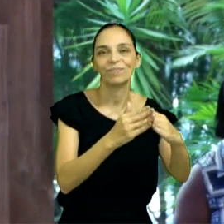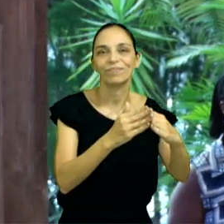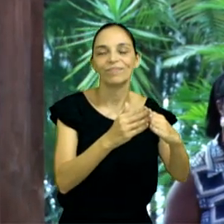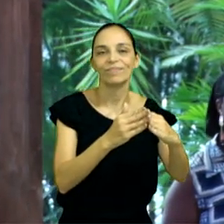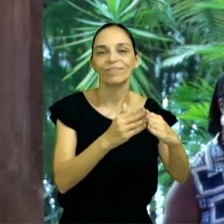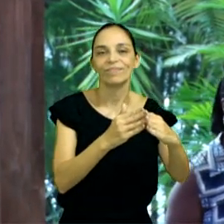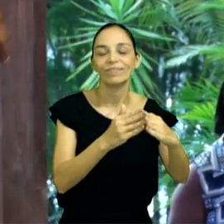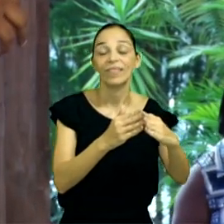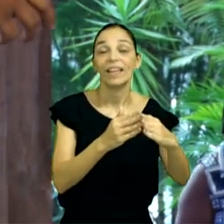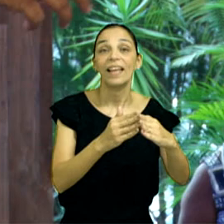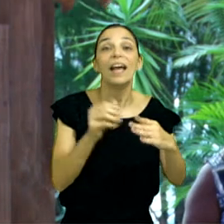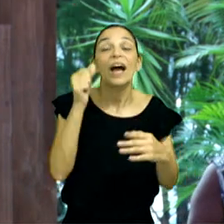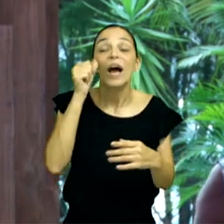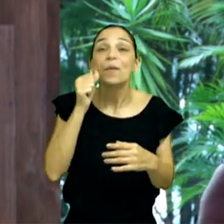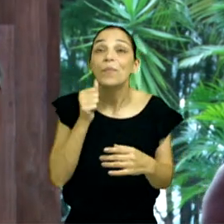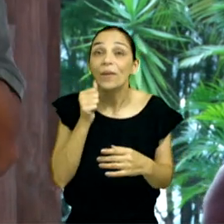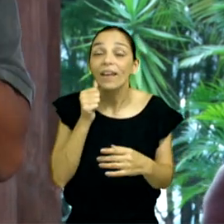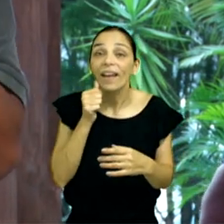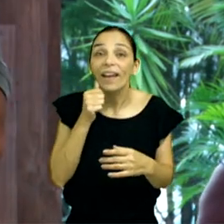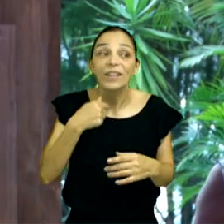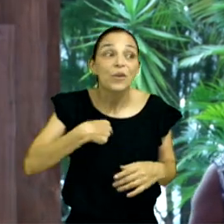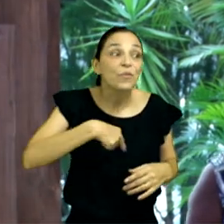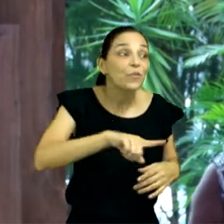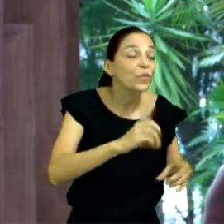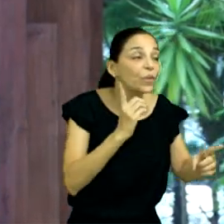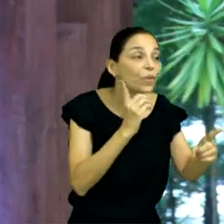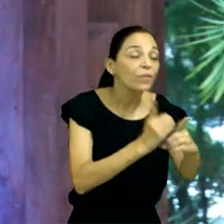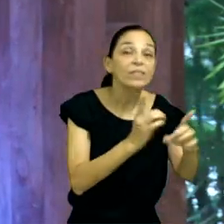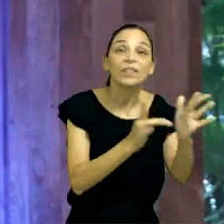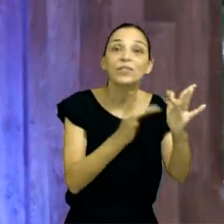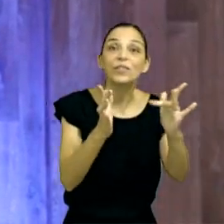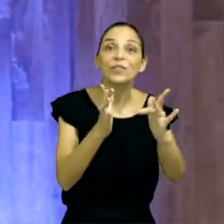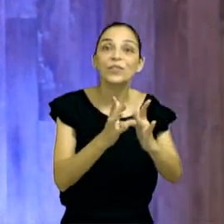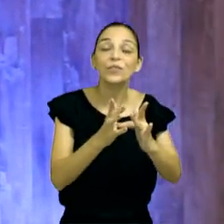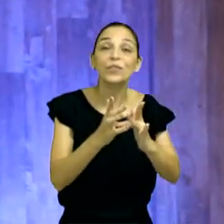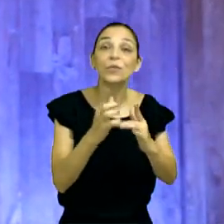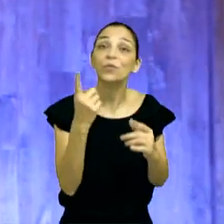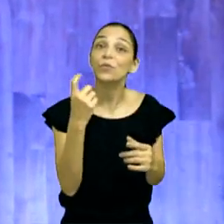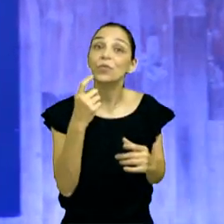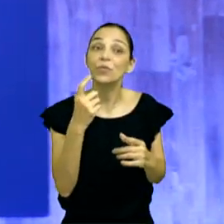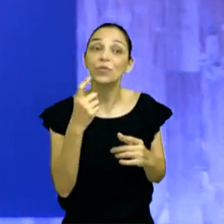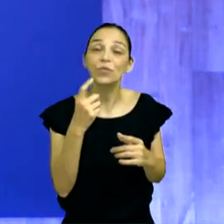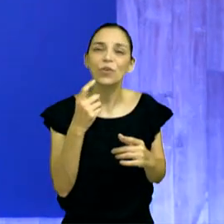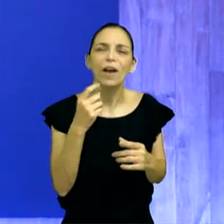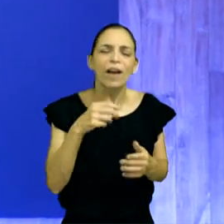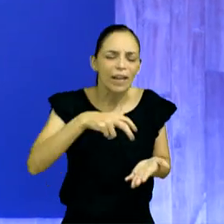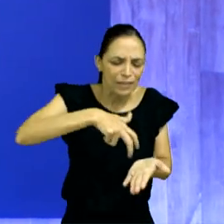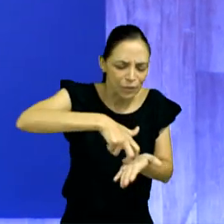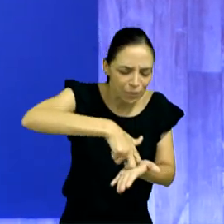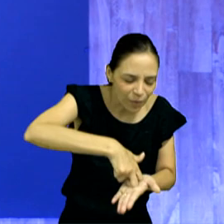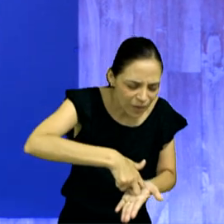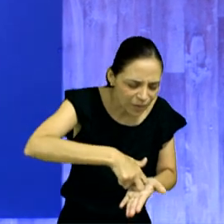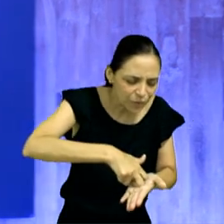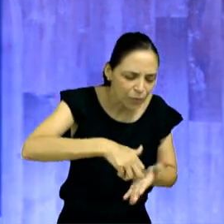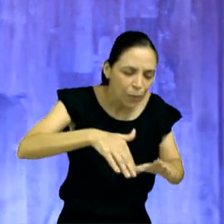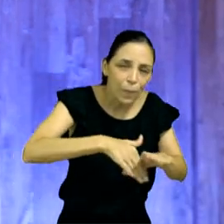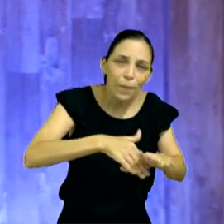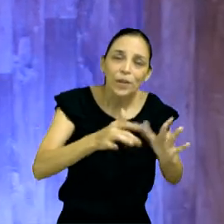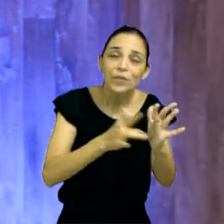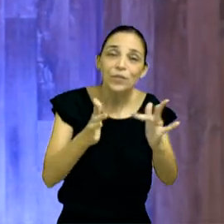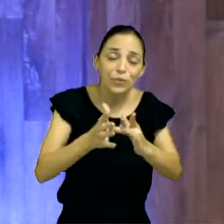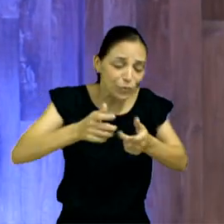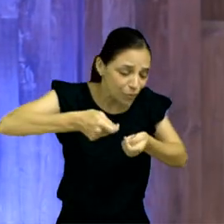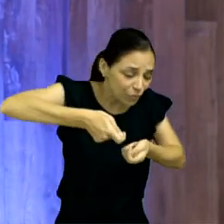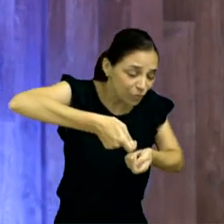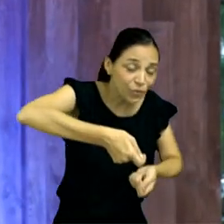ela está já se antecipando a ungir para a minha morte. Coisa linda, coisa maravilhosa, revelações de